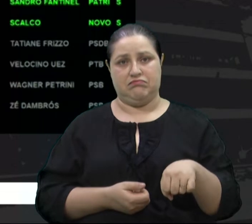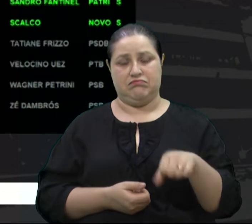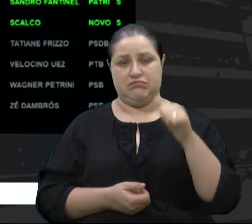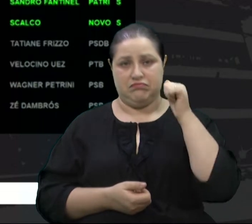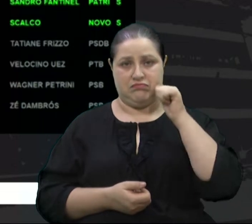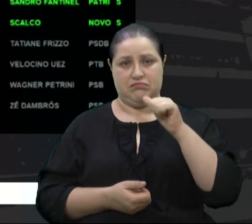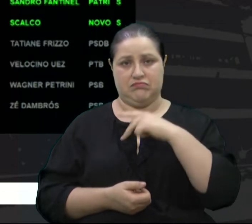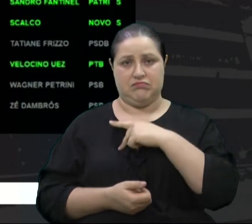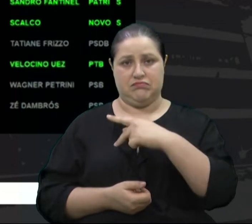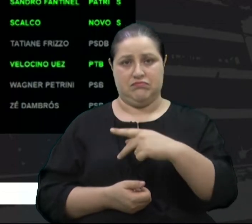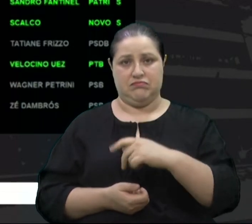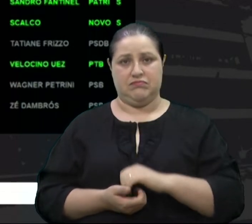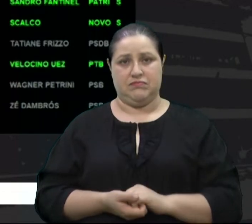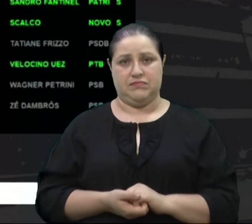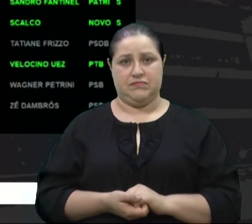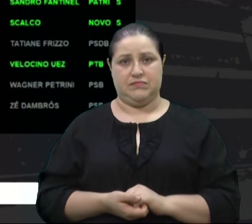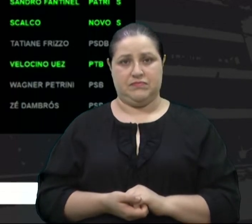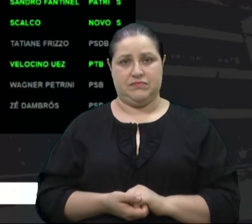Presidente.